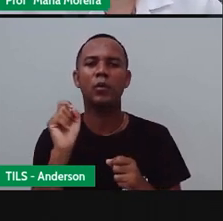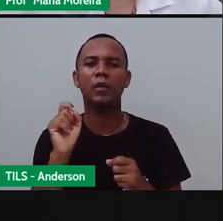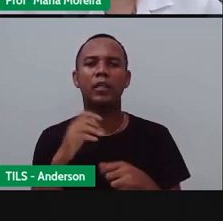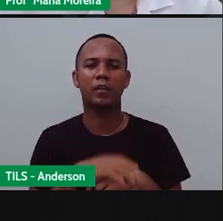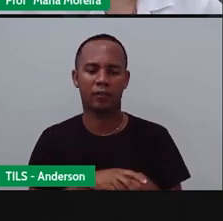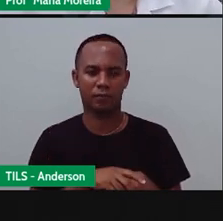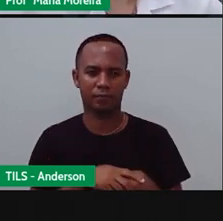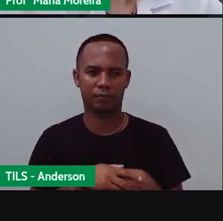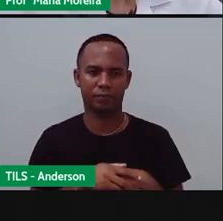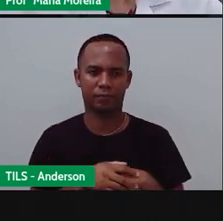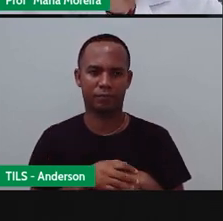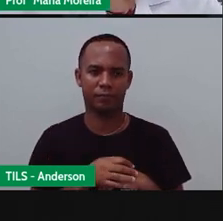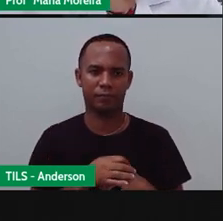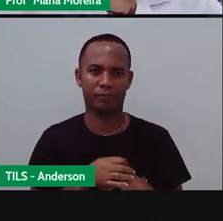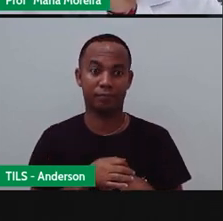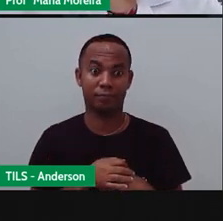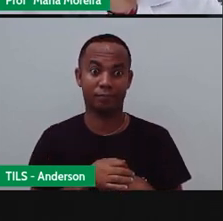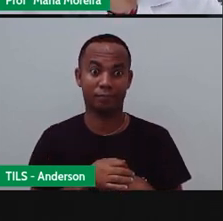precisava fazer?